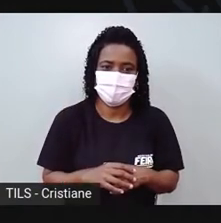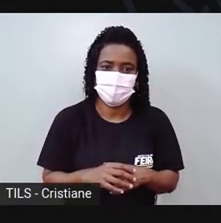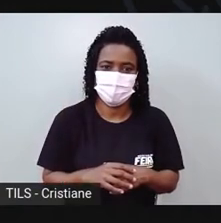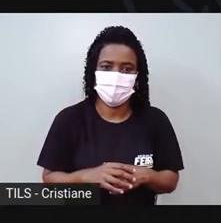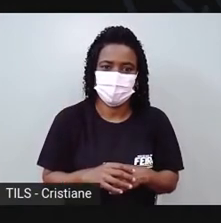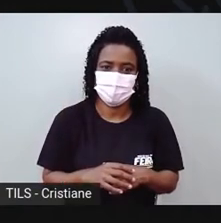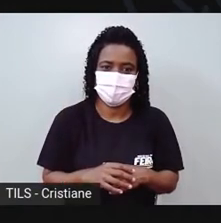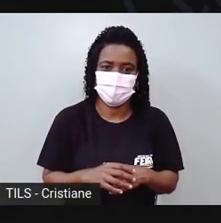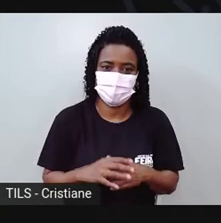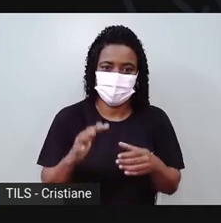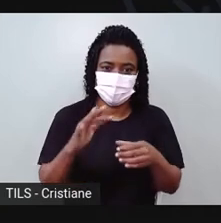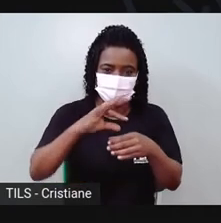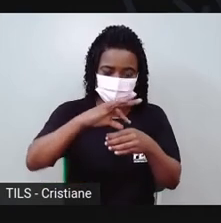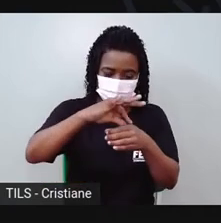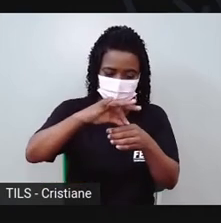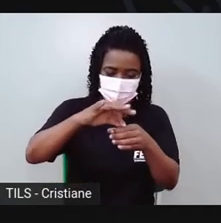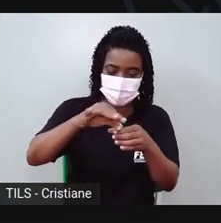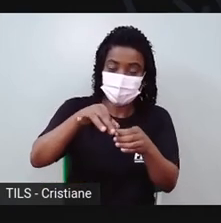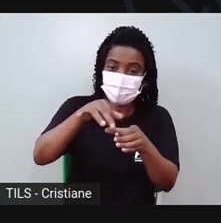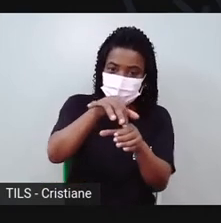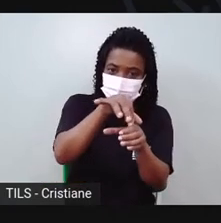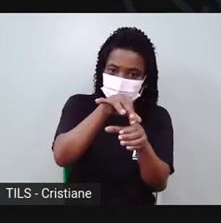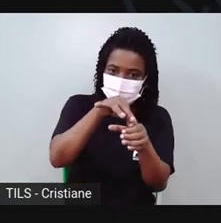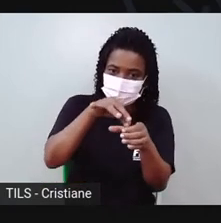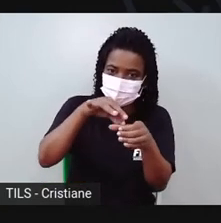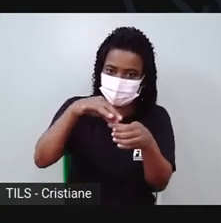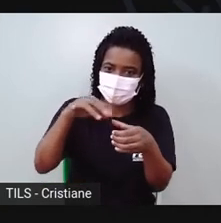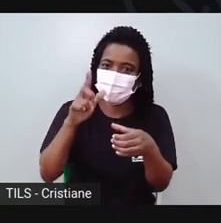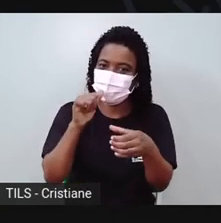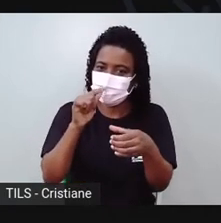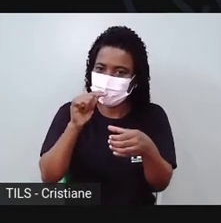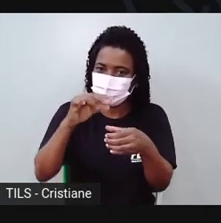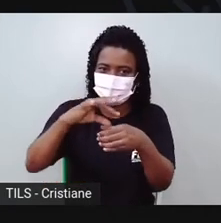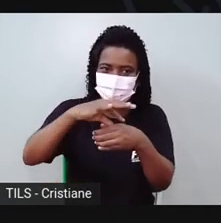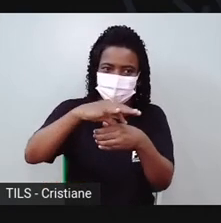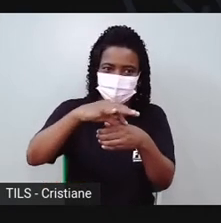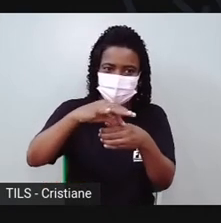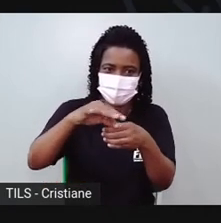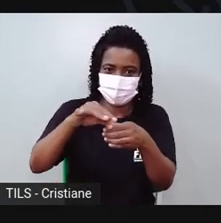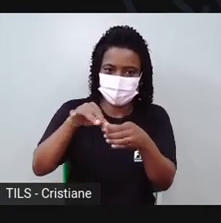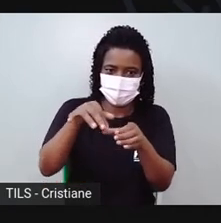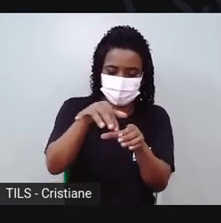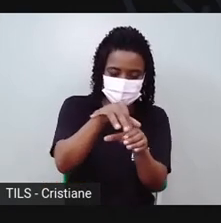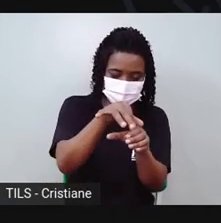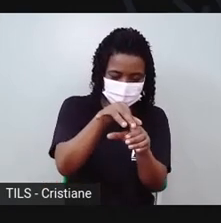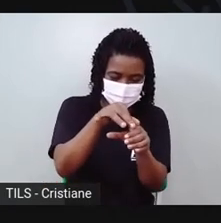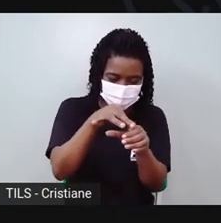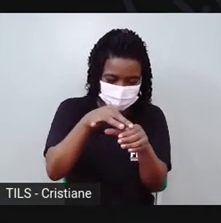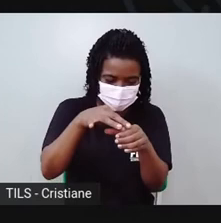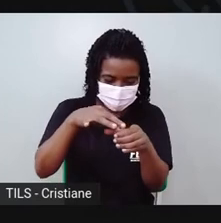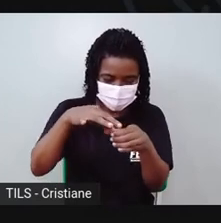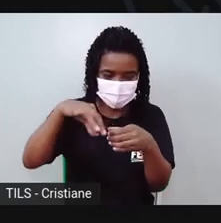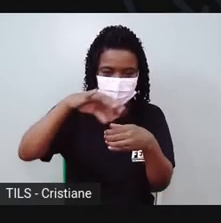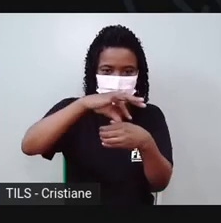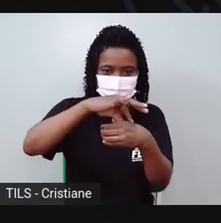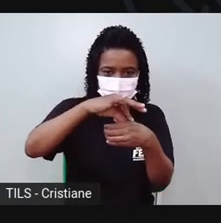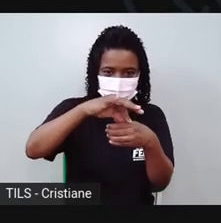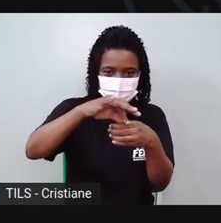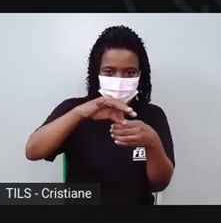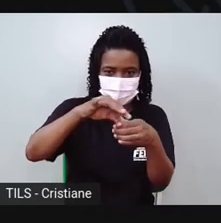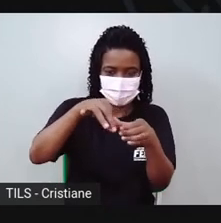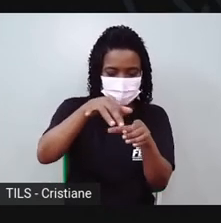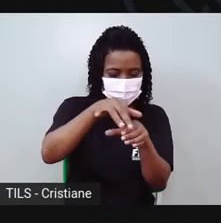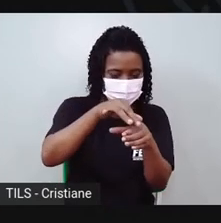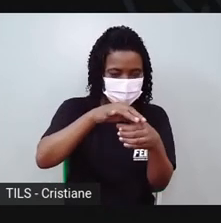e vai fazer a mesma coisa que a gente fez nas outras pecinhas. Vai alisar pra ela ficar bem